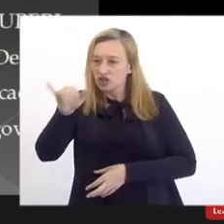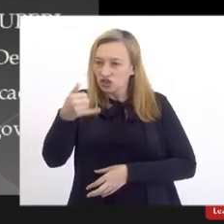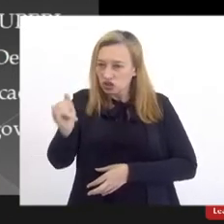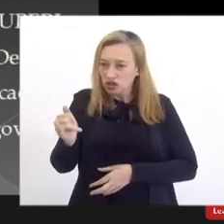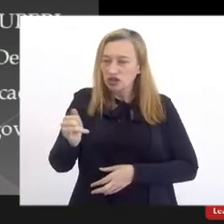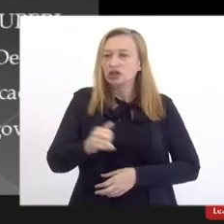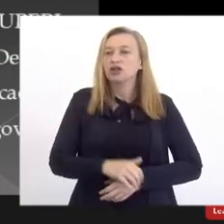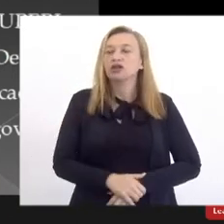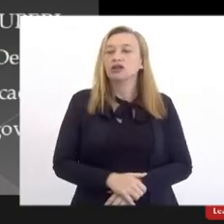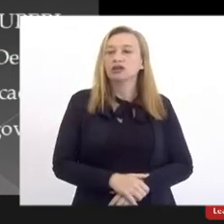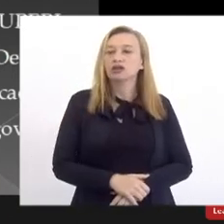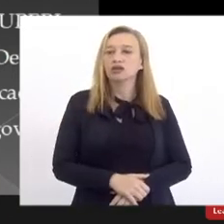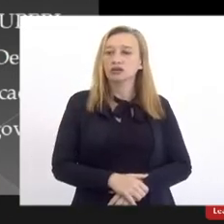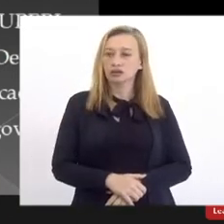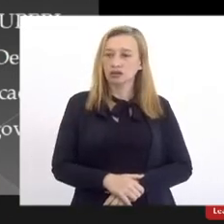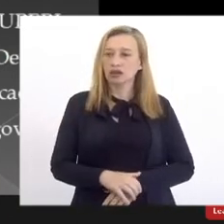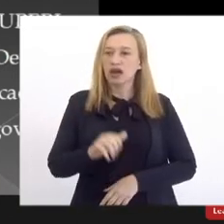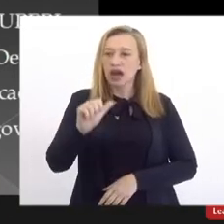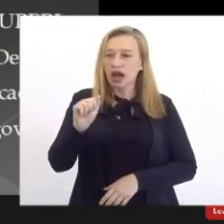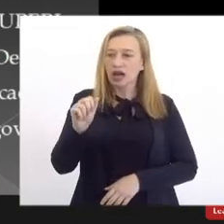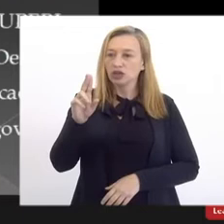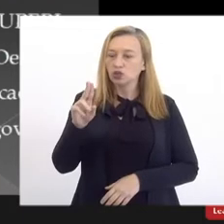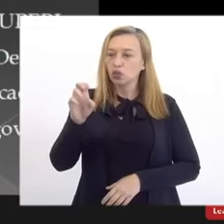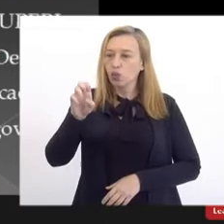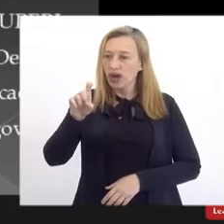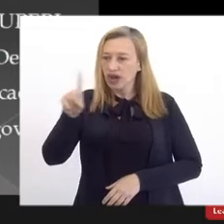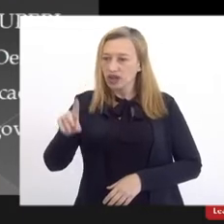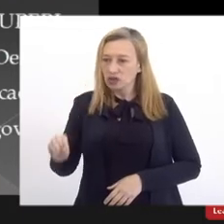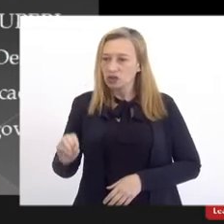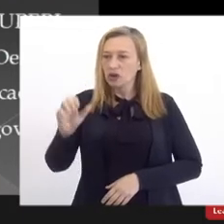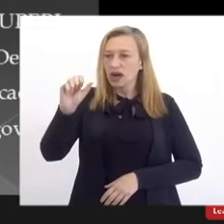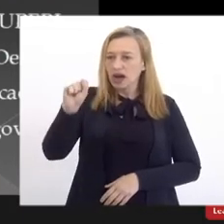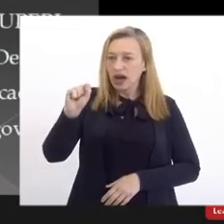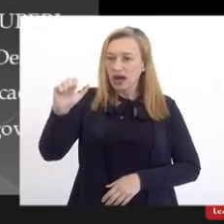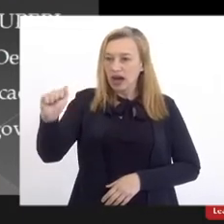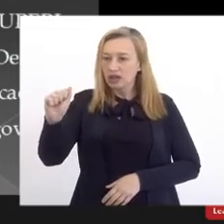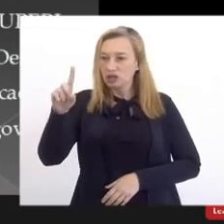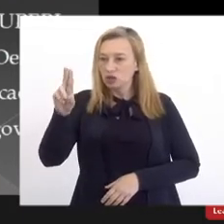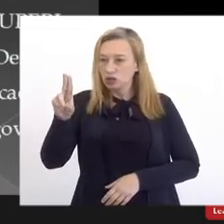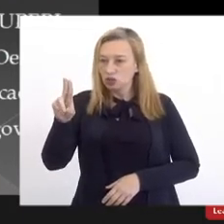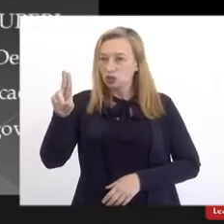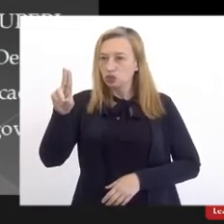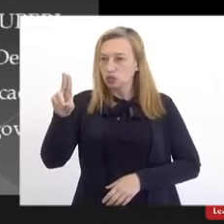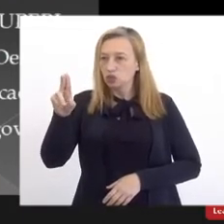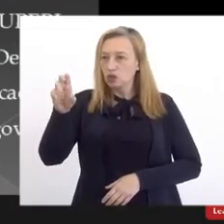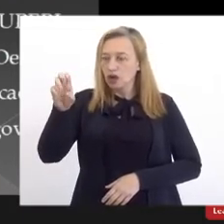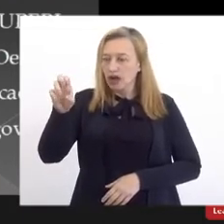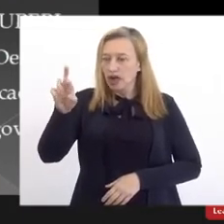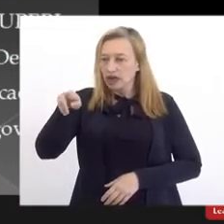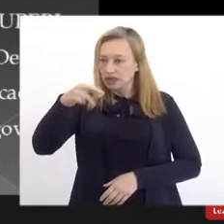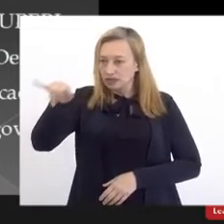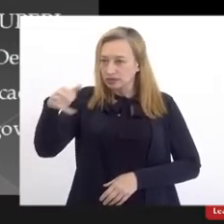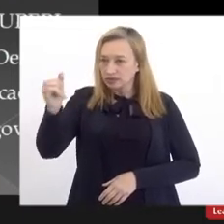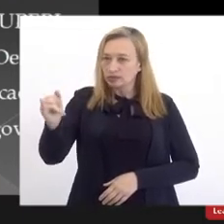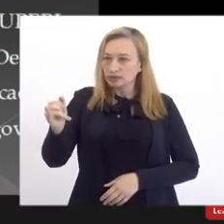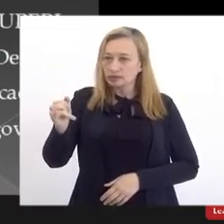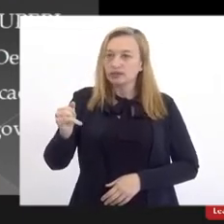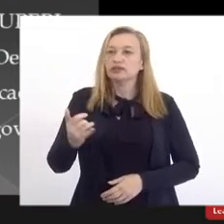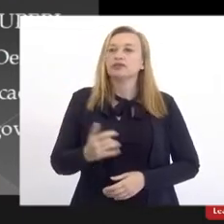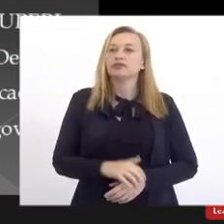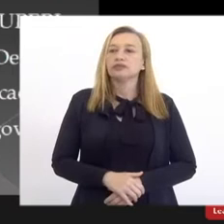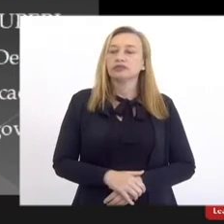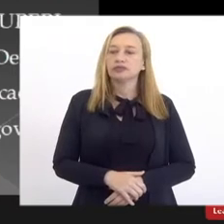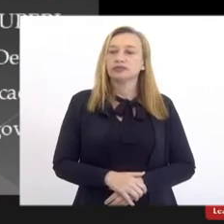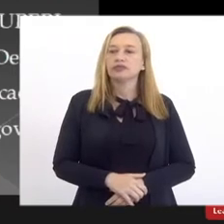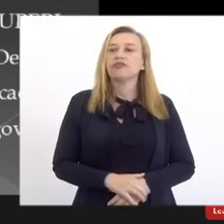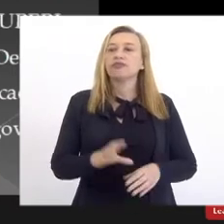UESO da UERJ, a do UESO, o Cinto PERD, as do UERJ, representantes também da Sociedade Civil da Zona Oeste